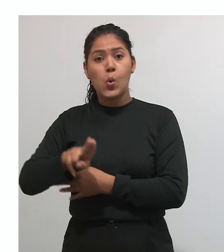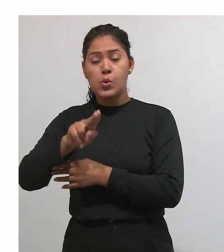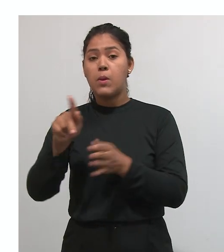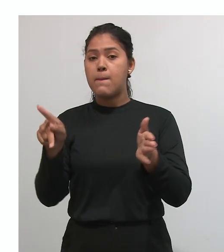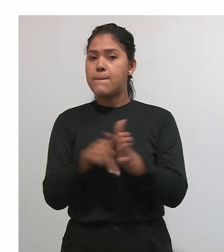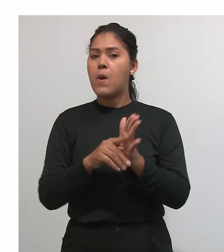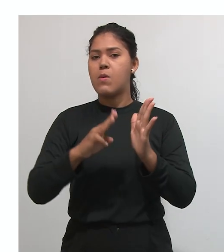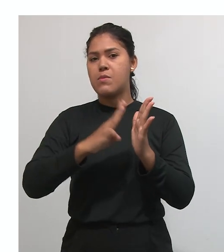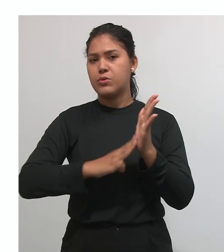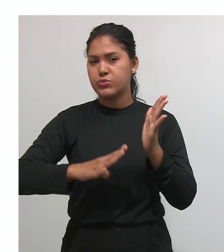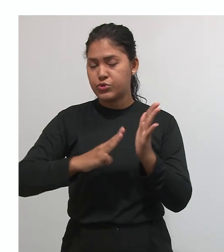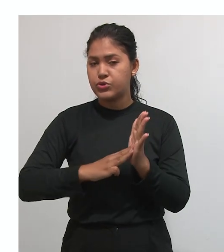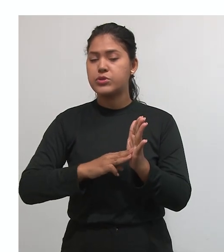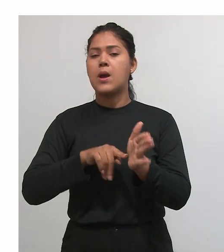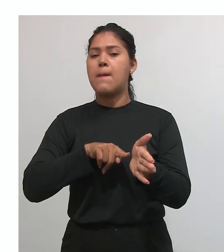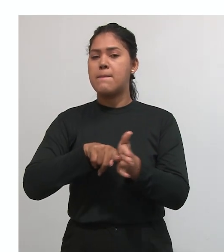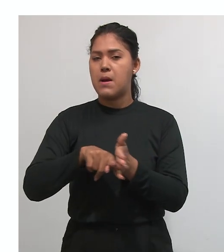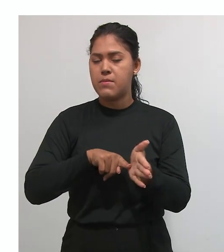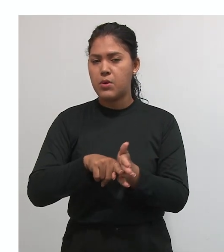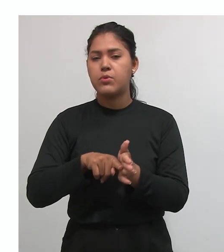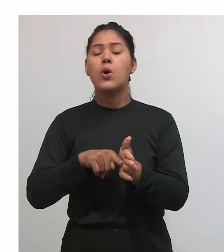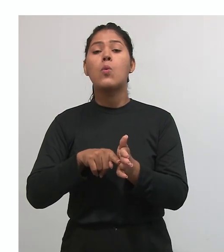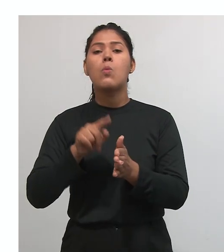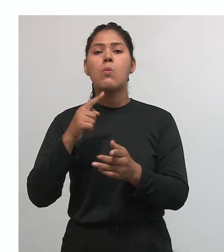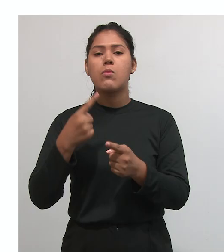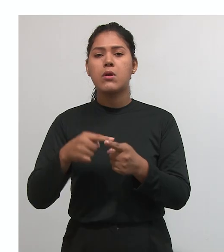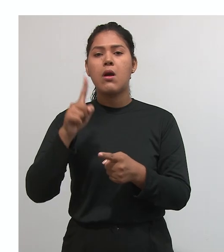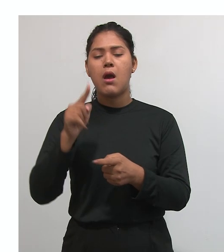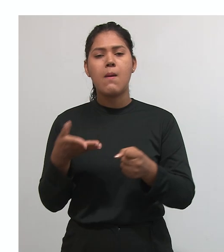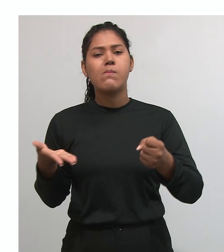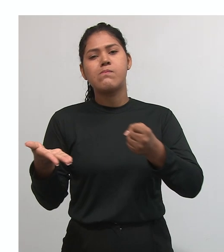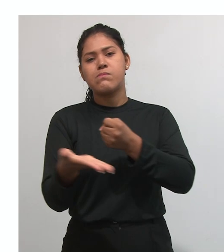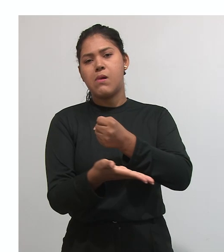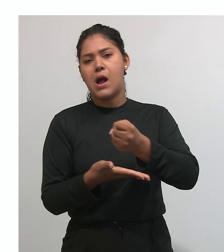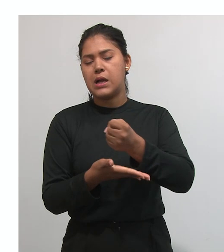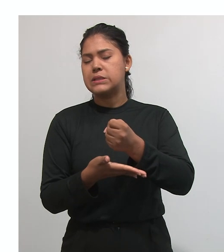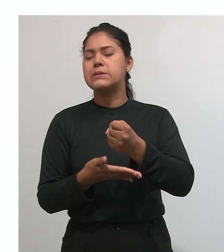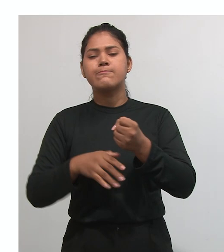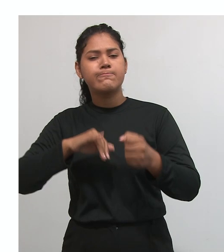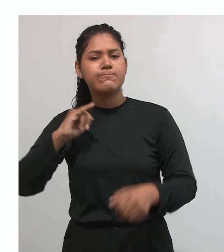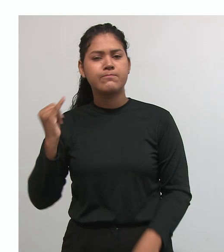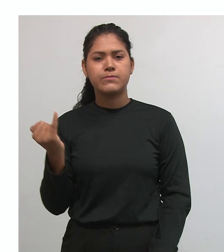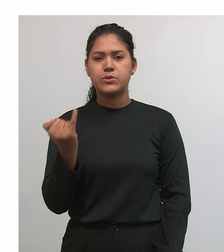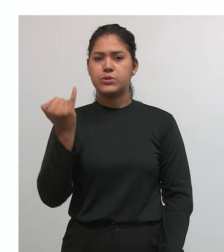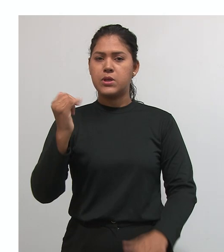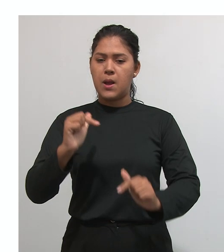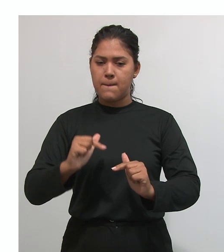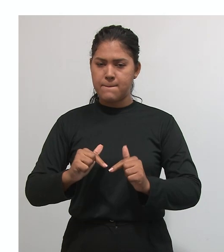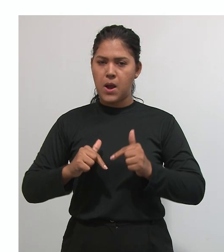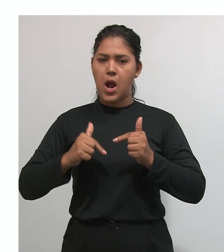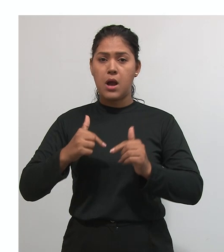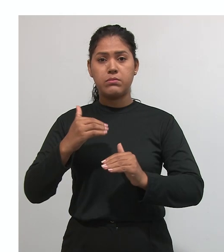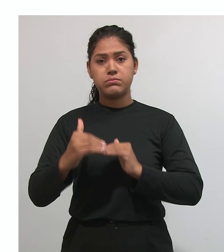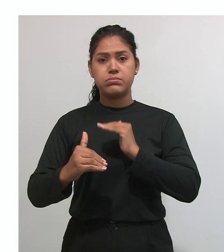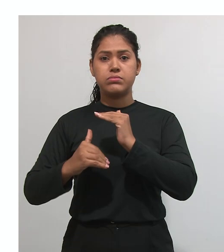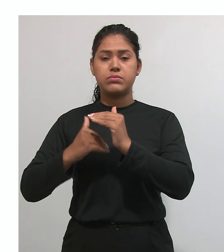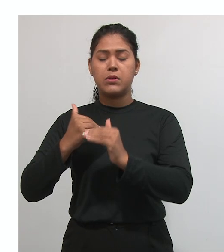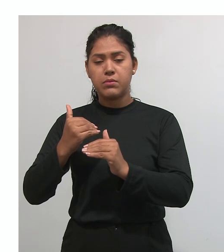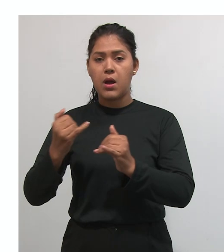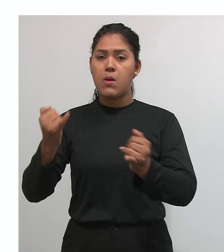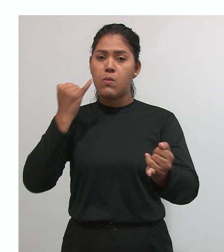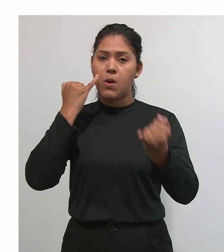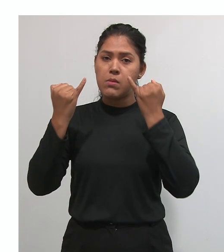trabalho científico, reconhecendo-os como pilares fundamentais para o progresso e a disseminação do